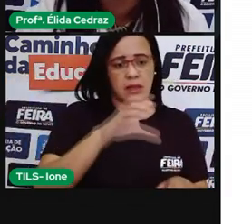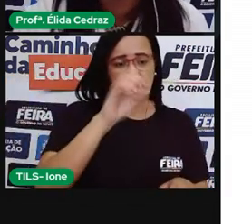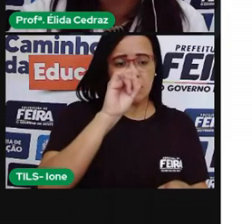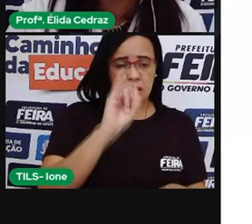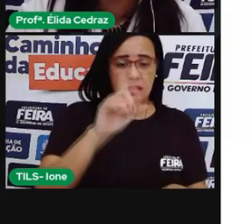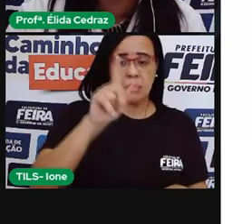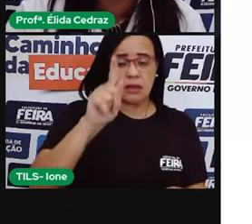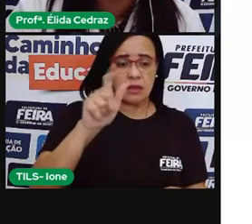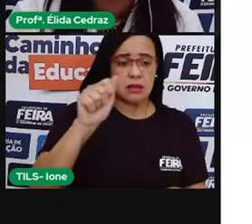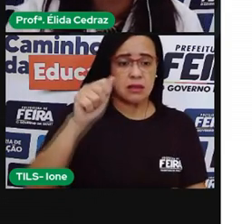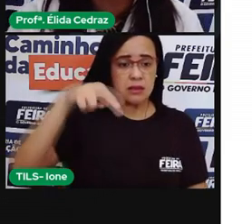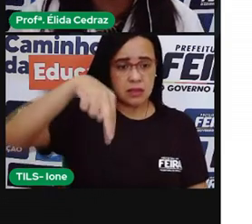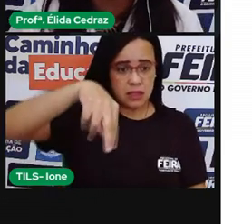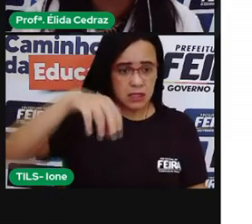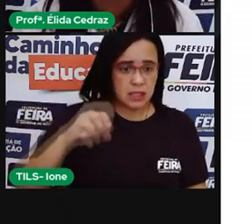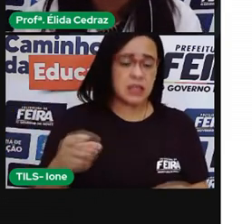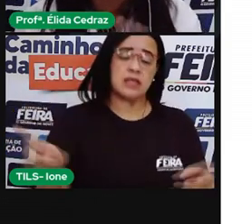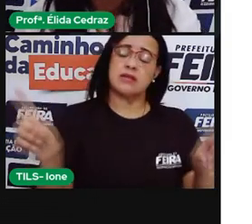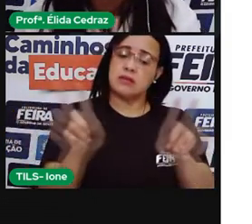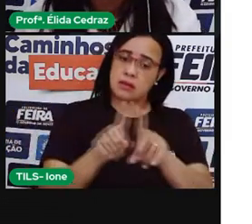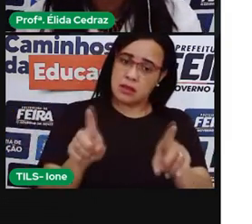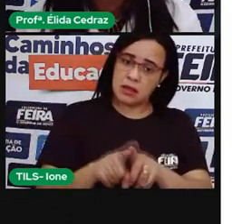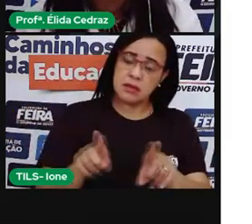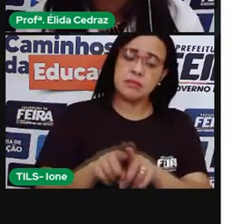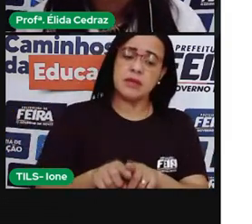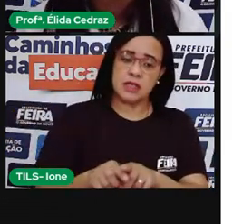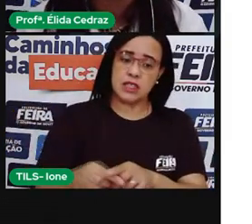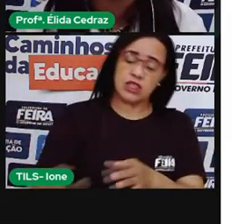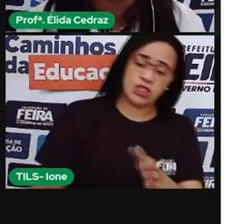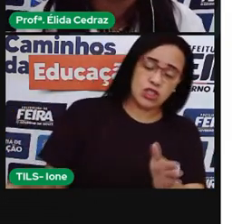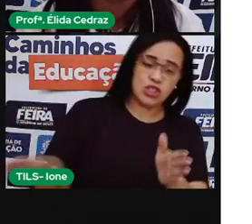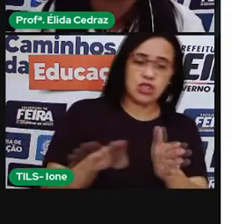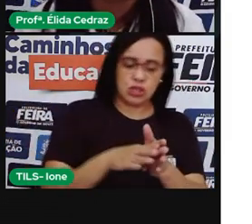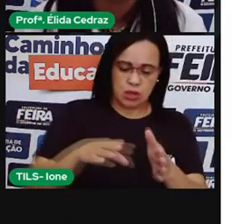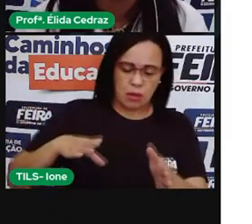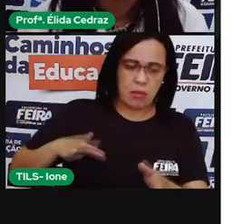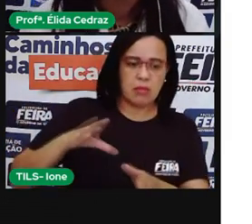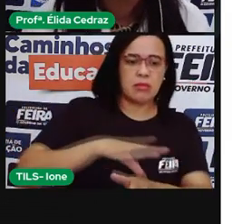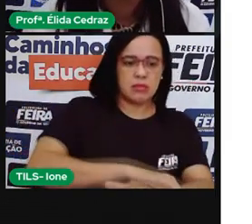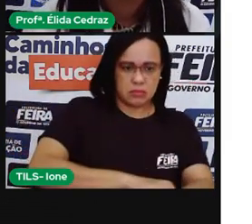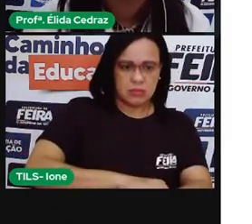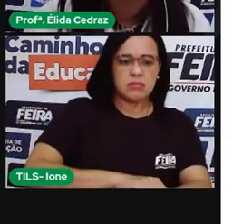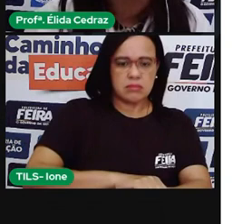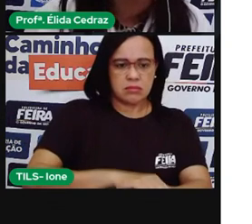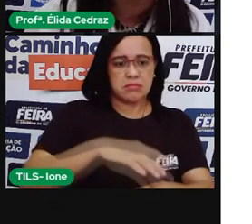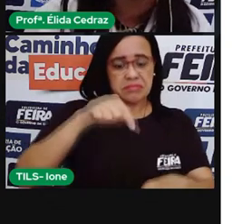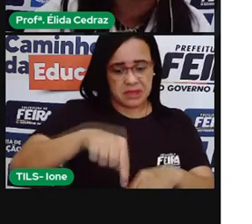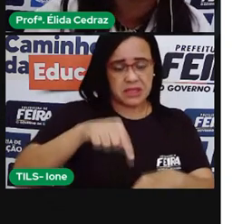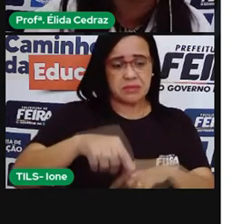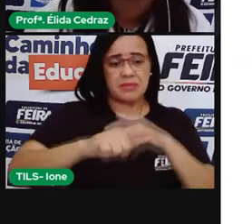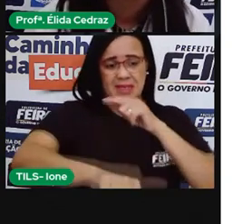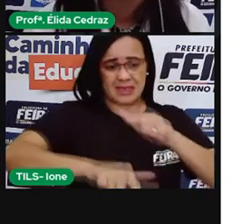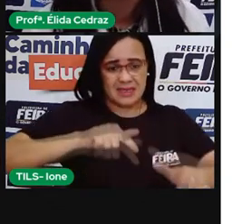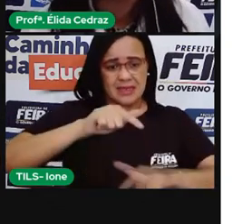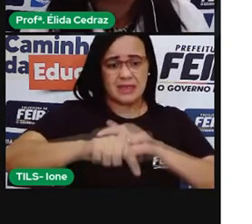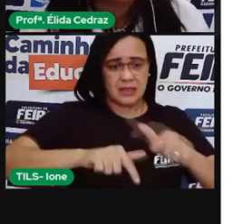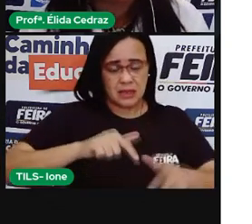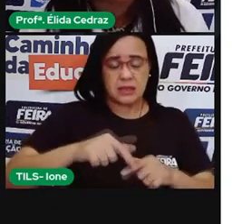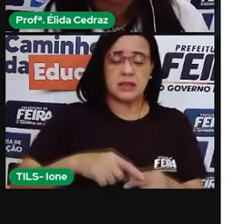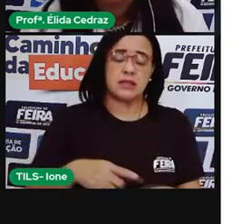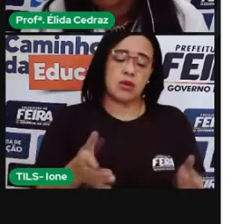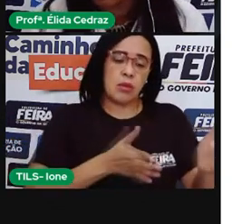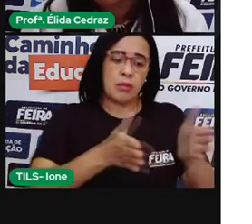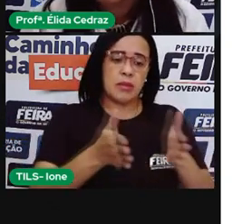povos que foram trazidos de Portugal para cá nos períodos de 1500 a